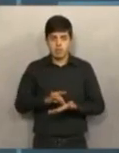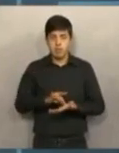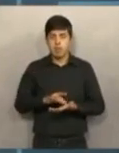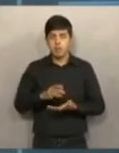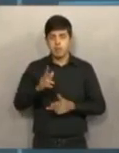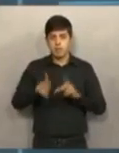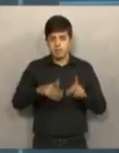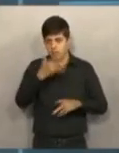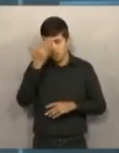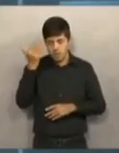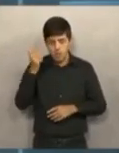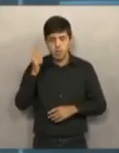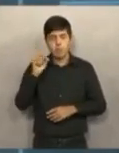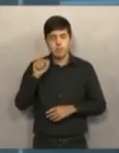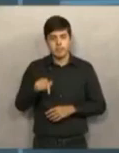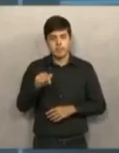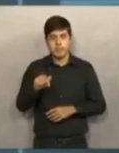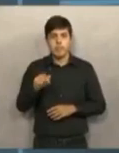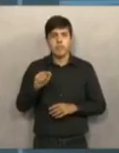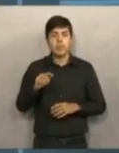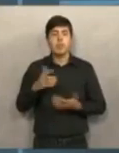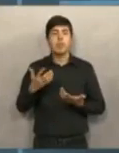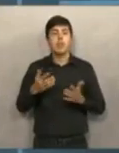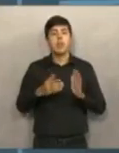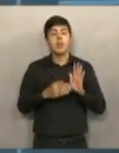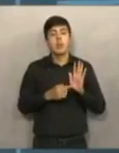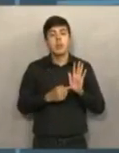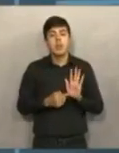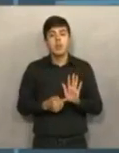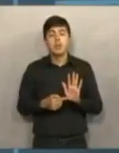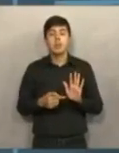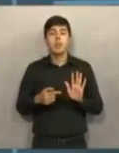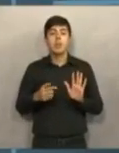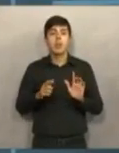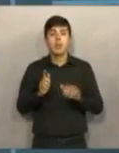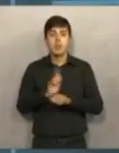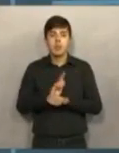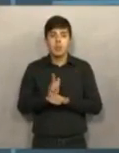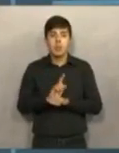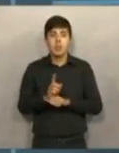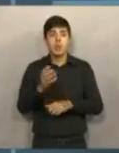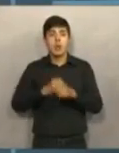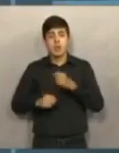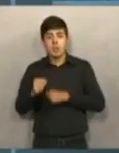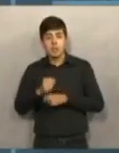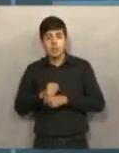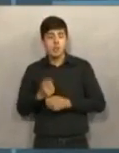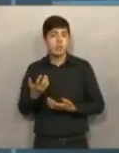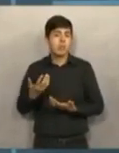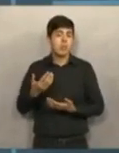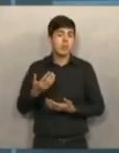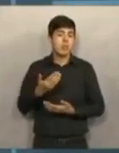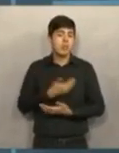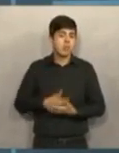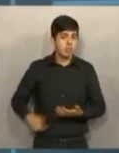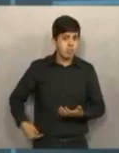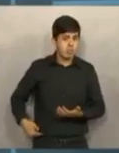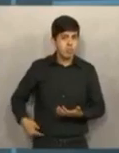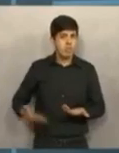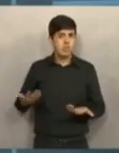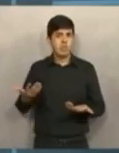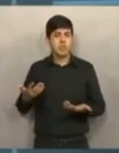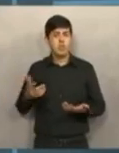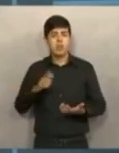O povo de Mossoró sabe muito bem disso. O modelo de governar a saúde da senhora é o mesmo que a senhora utilizou enquanto governadora para